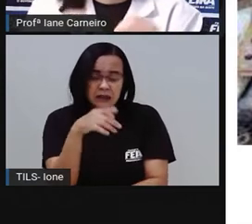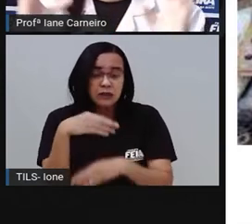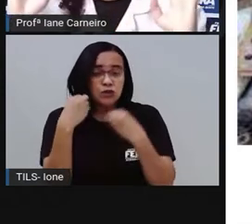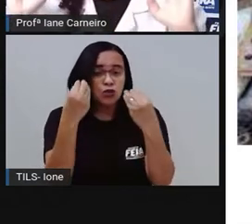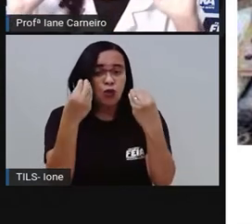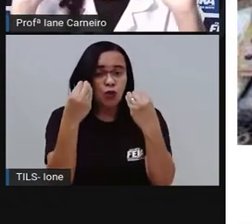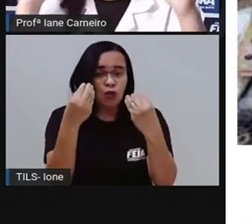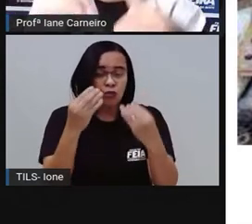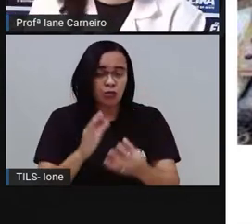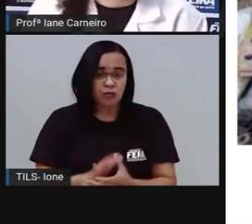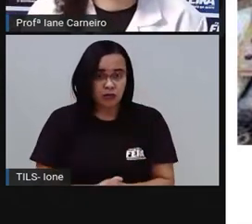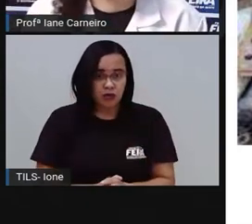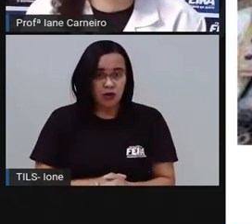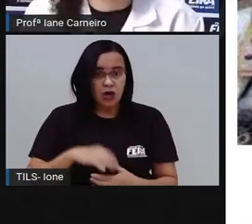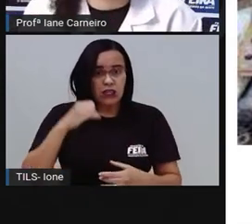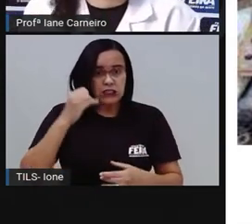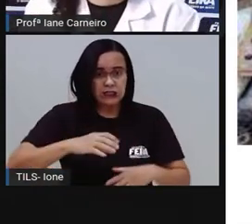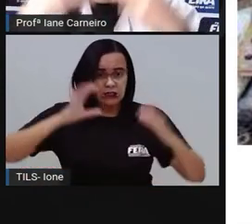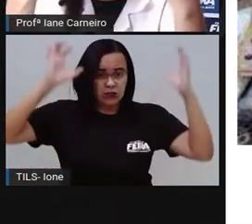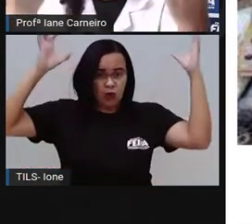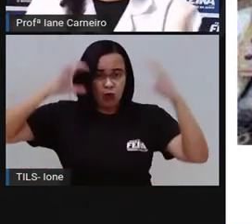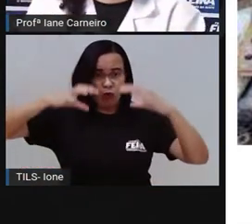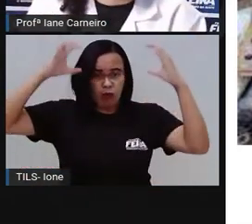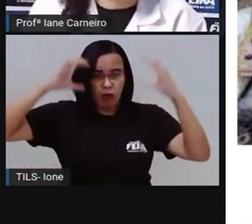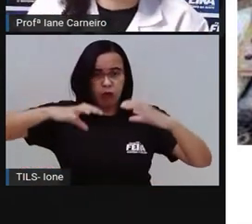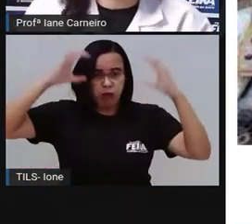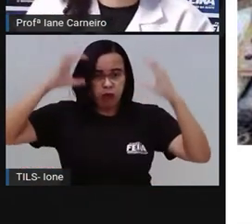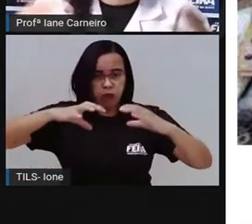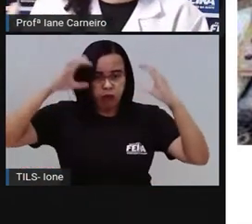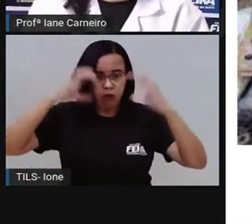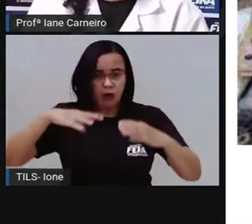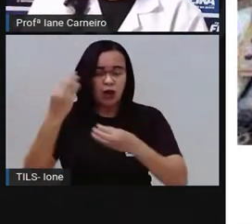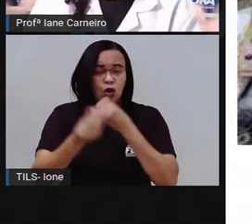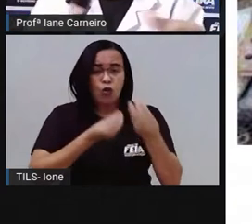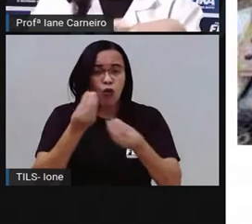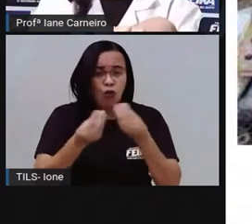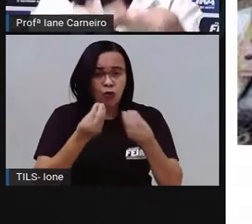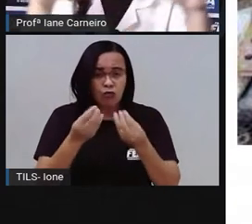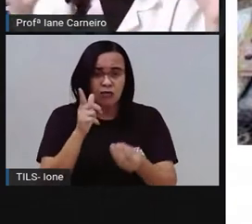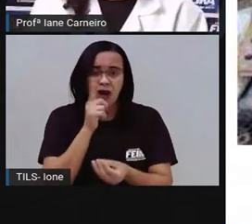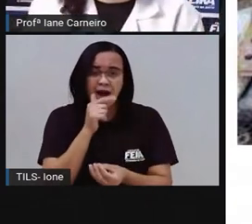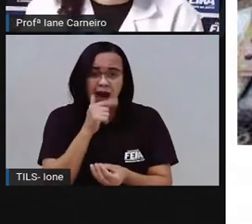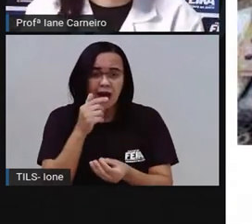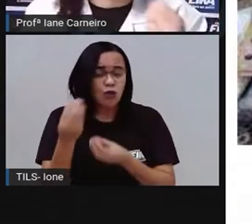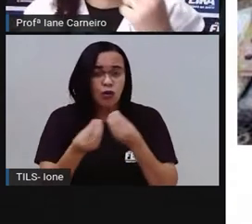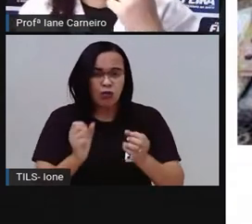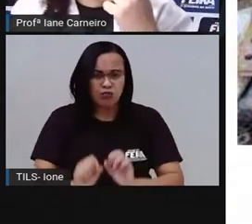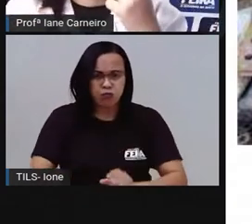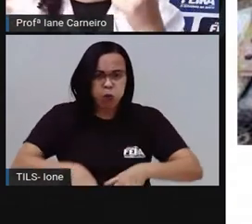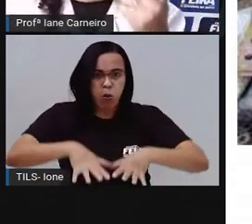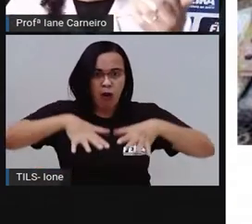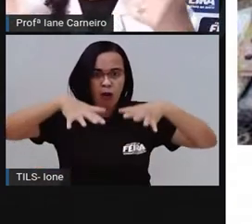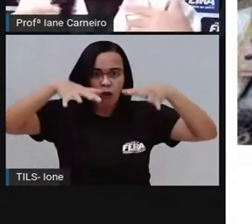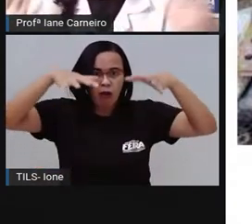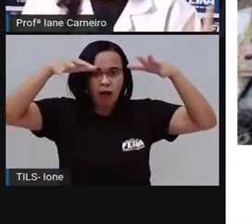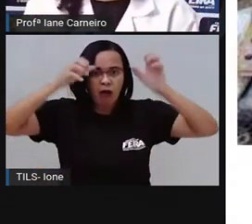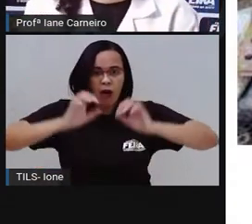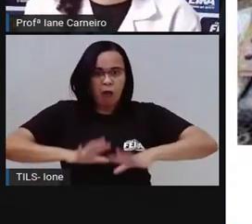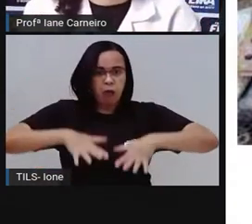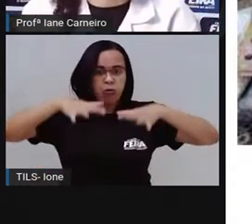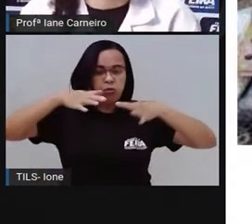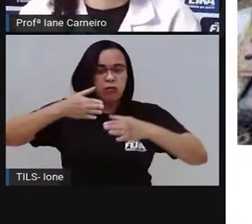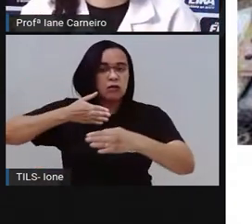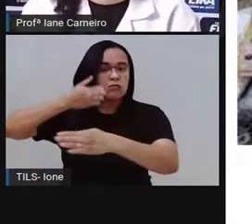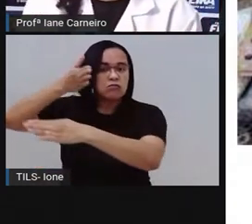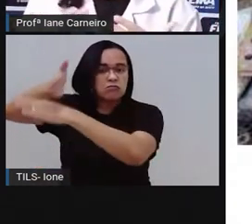chover, esse lixo vai entrar para dentro desse canal e vai, a água vai transbordar. E aí vai entrar nas